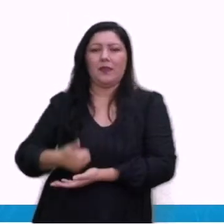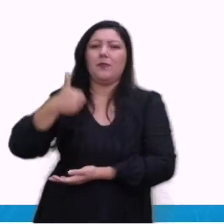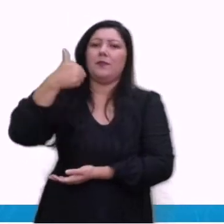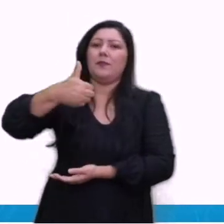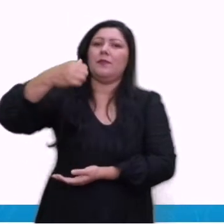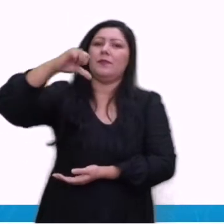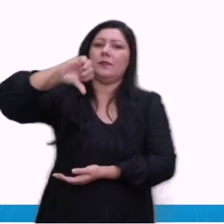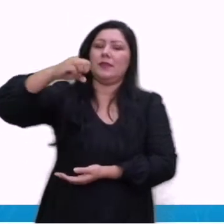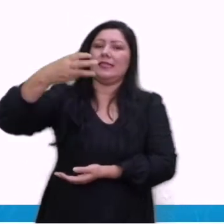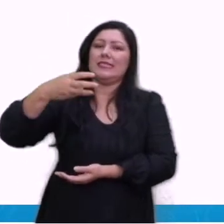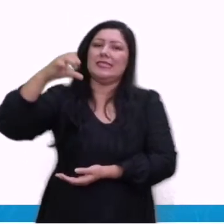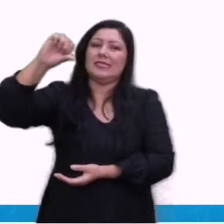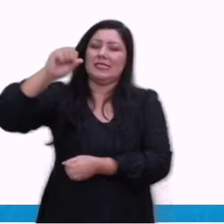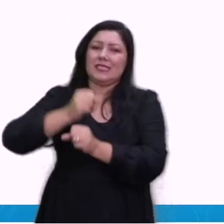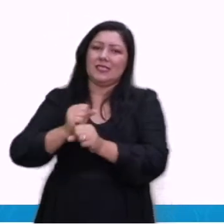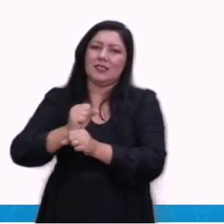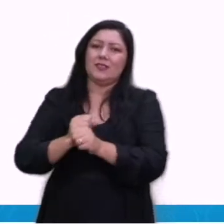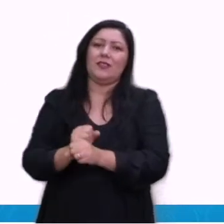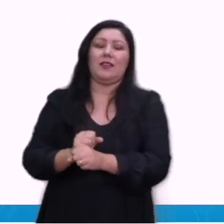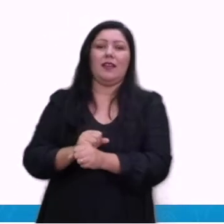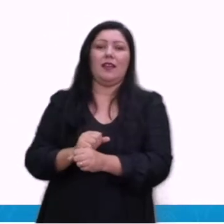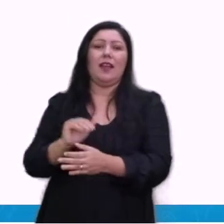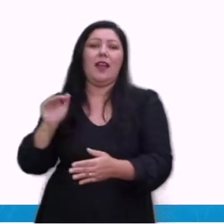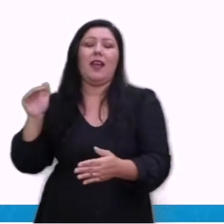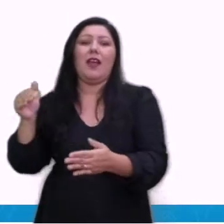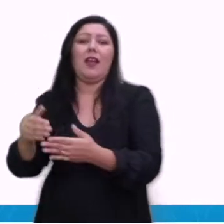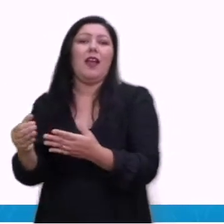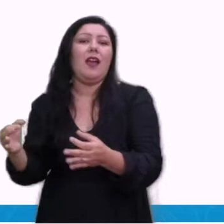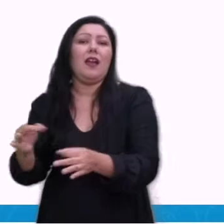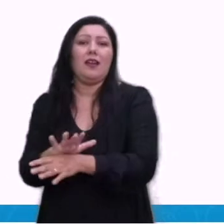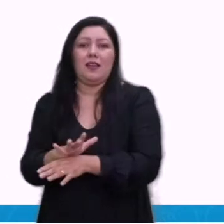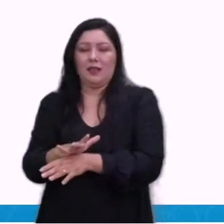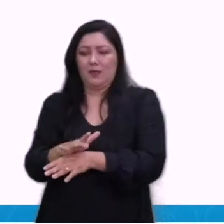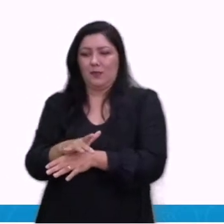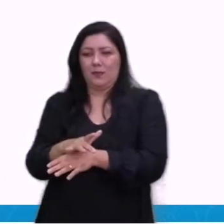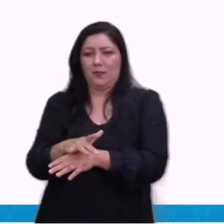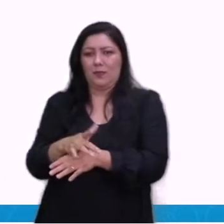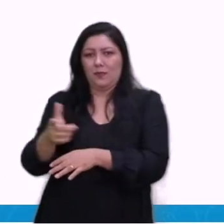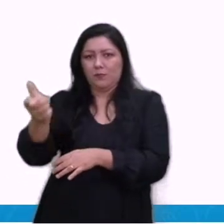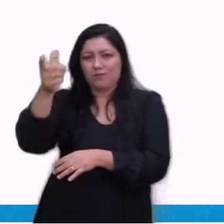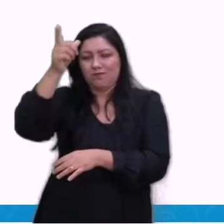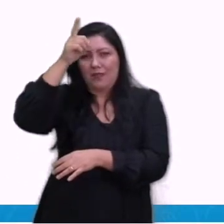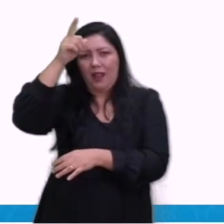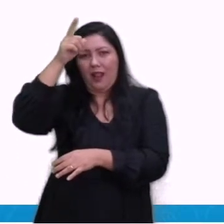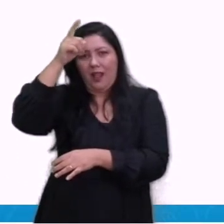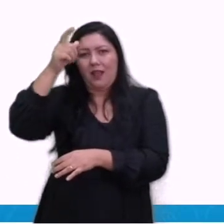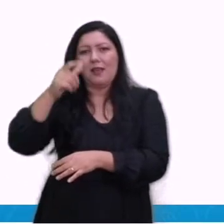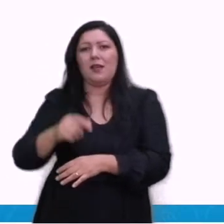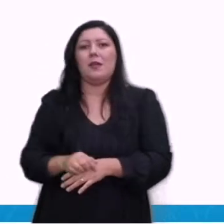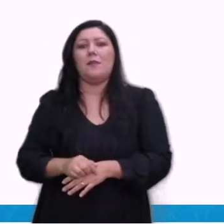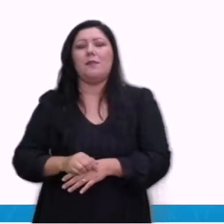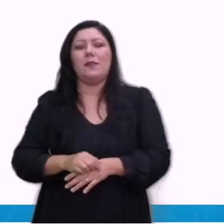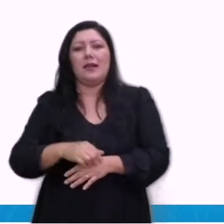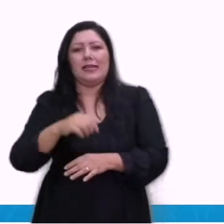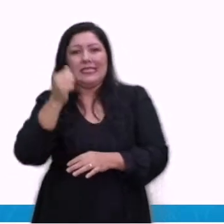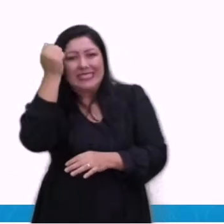e terminou com a rendição da Alemanha em 8 de maio de 1945.